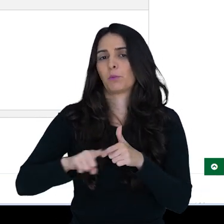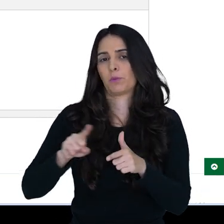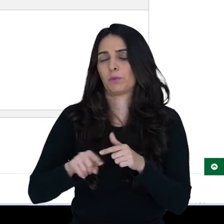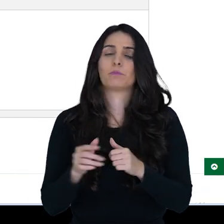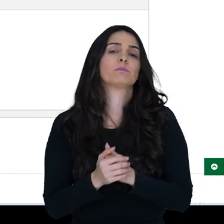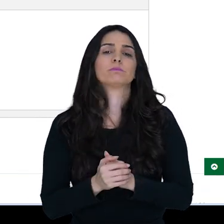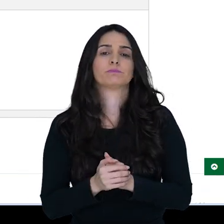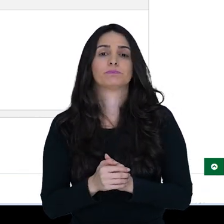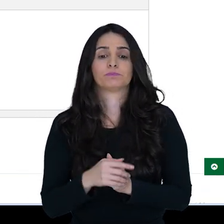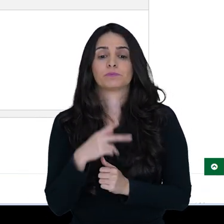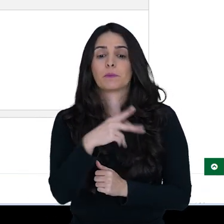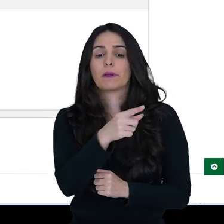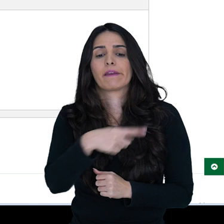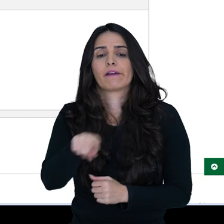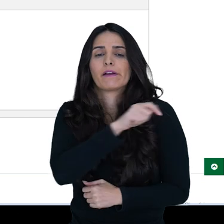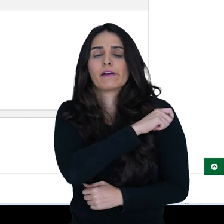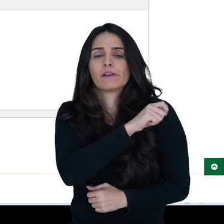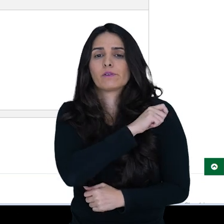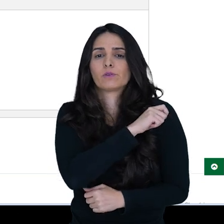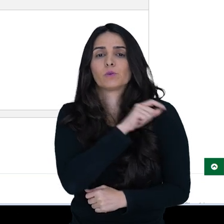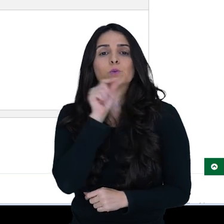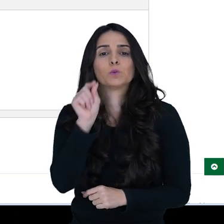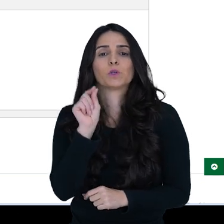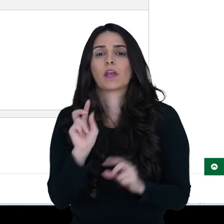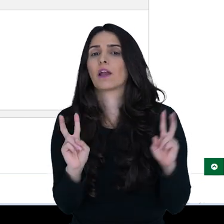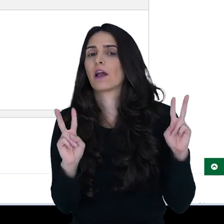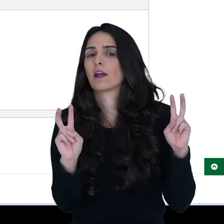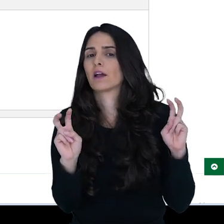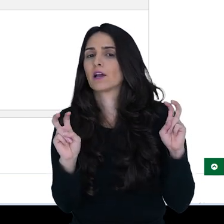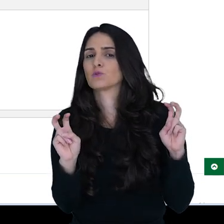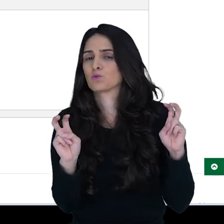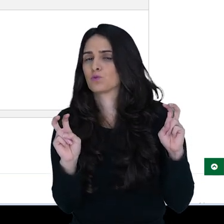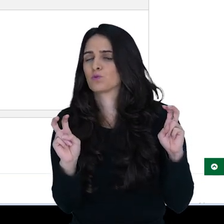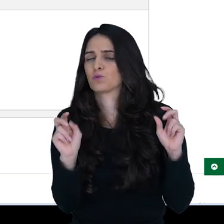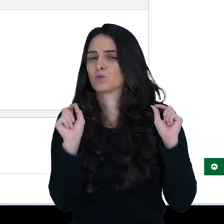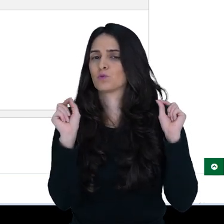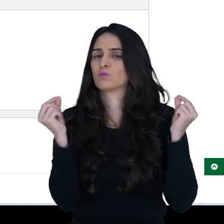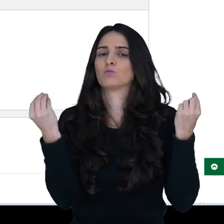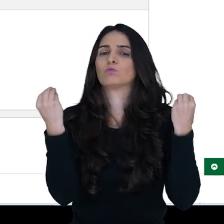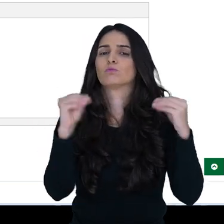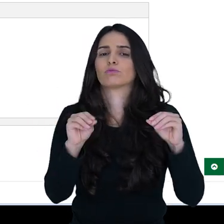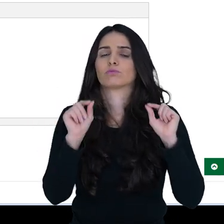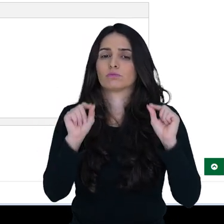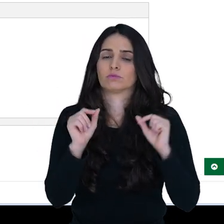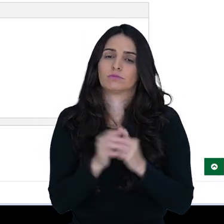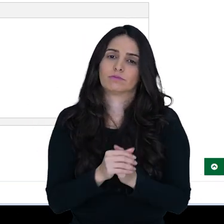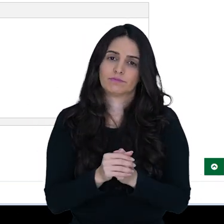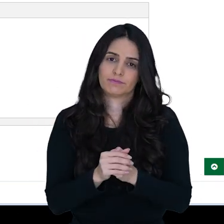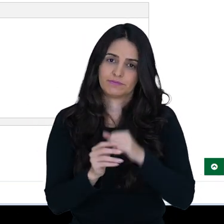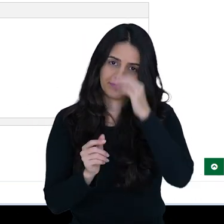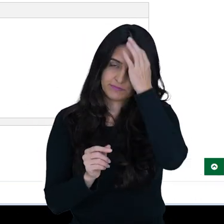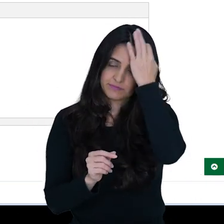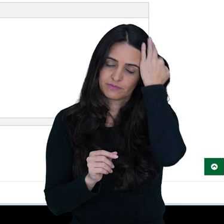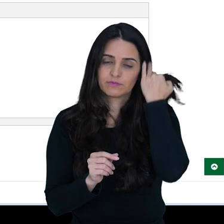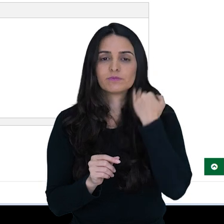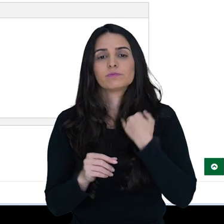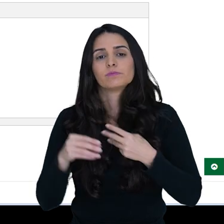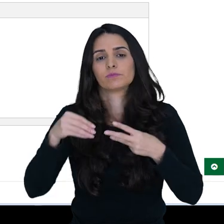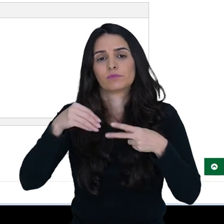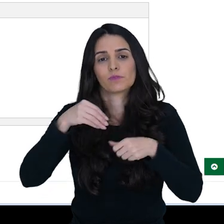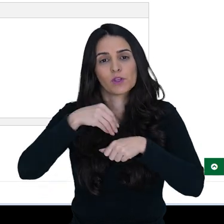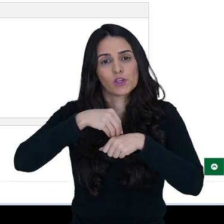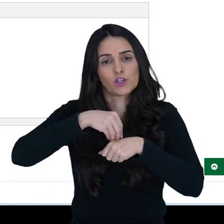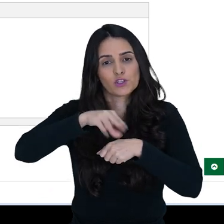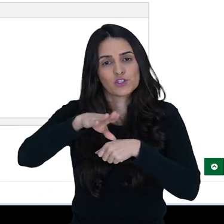confusão. Para o aluno, né? O que você vai colocar em assunto? Então, aqui no assunto, a sugestão é